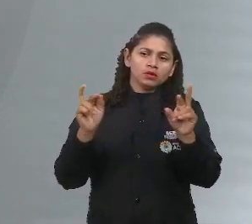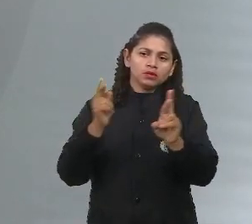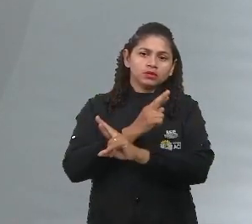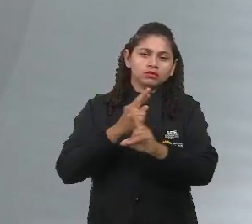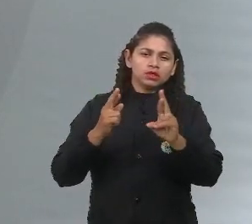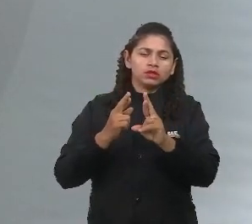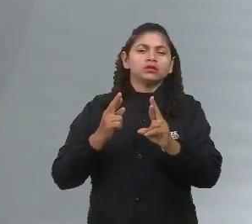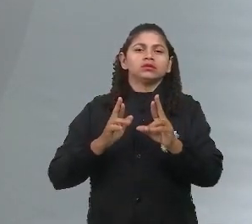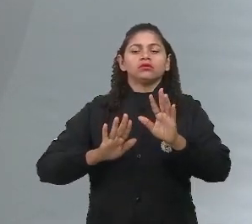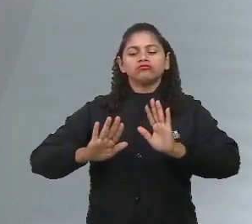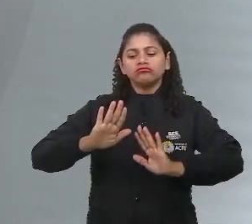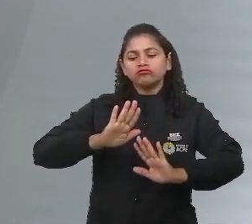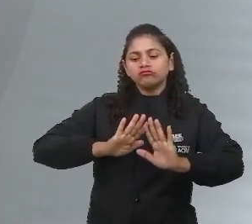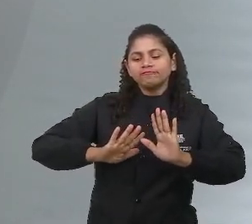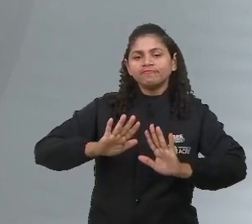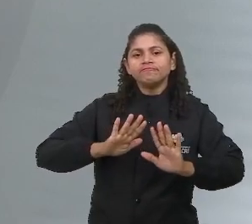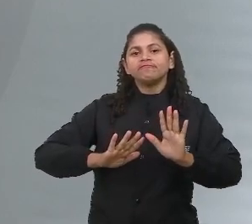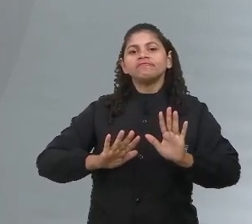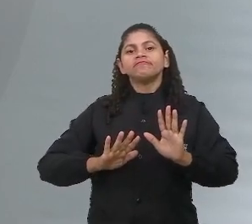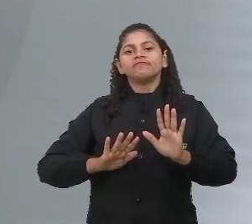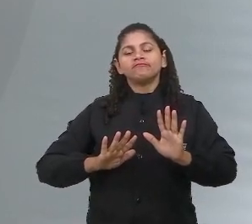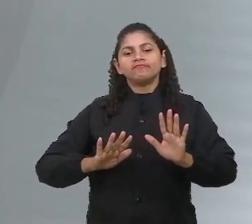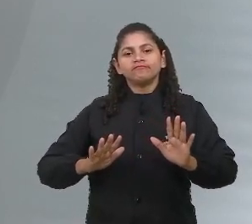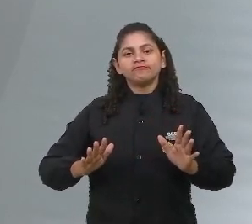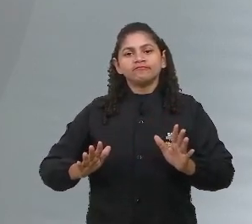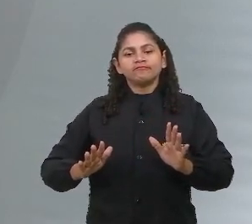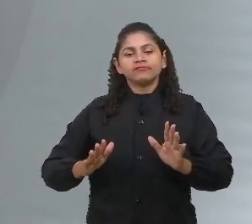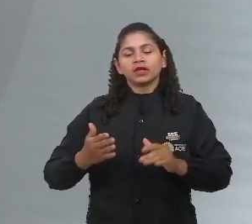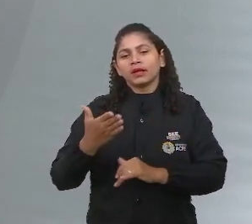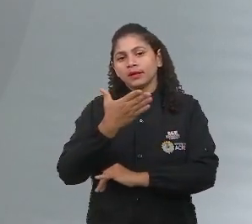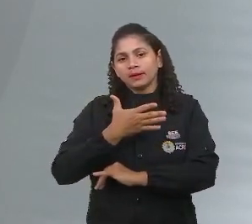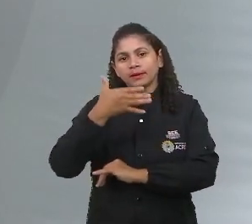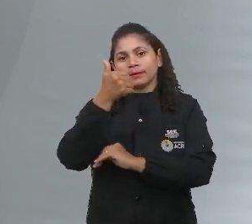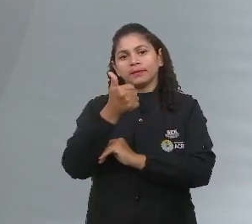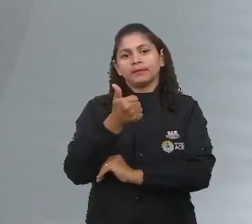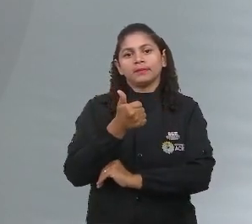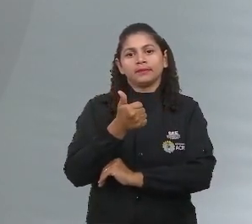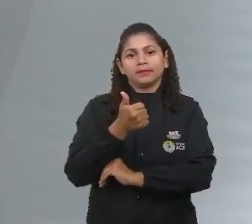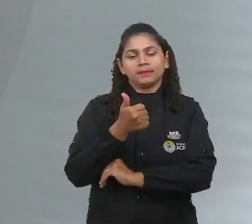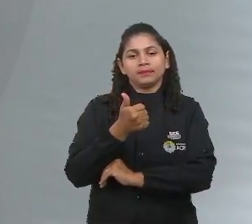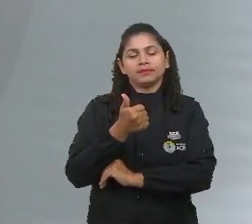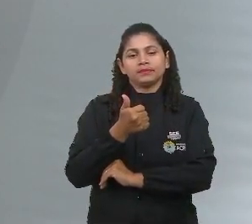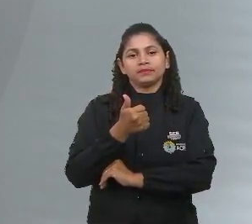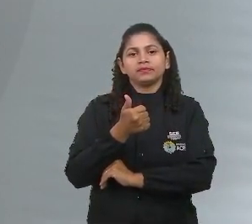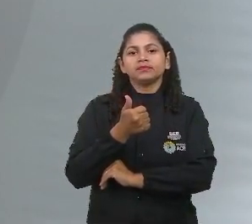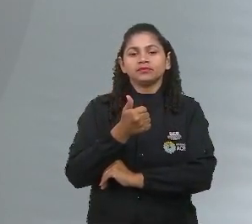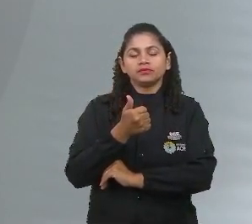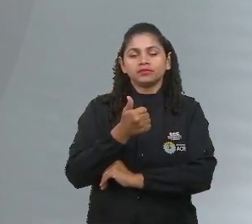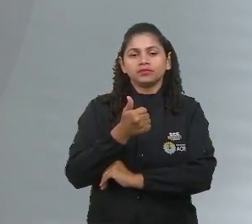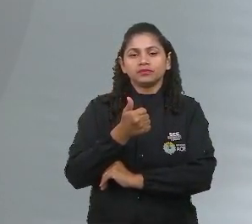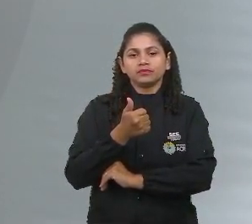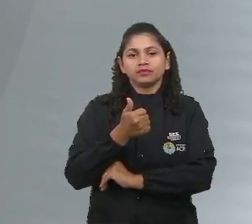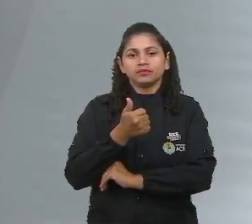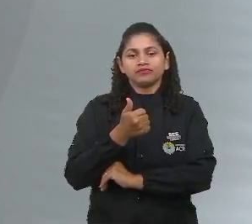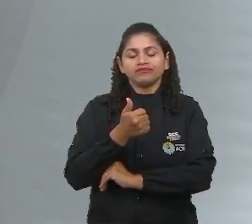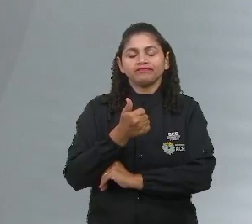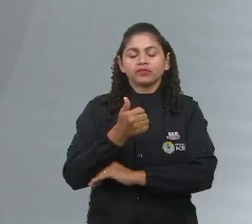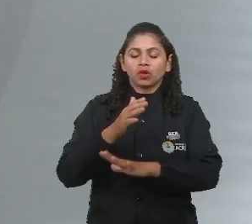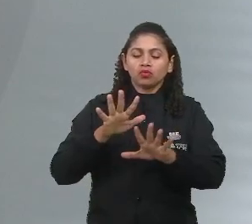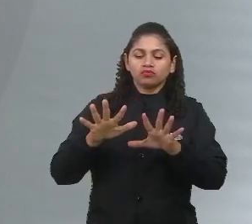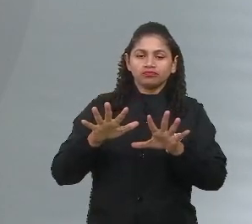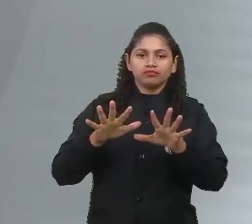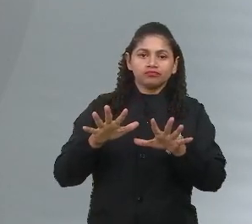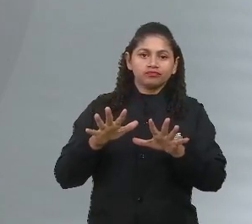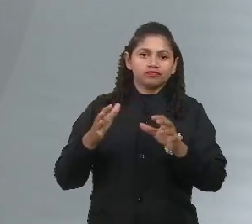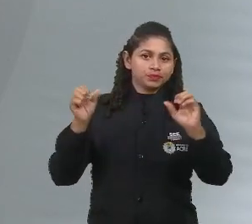com o tratamento, que a gente correlacione com a melhora, né? Com uma performance melhor de determinadas ações.